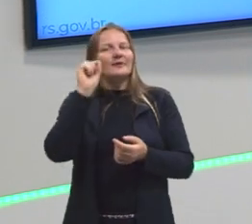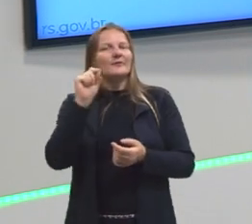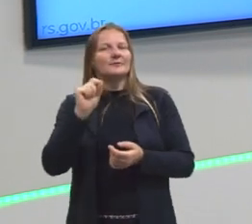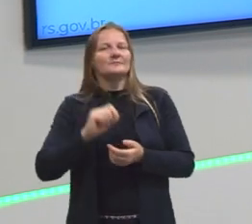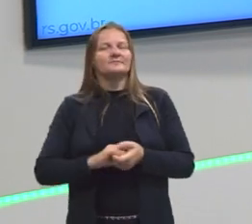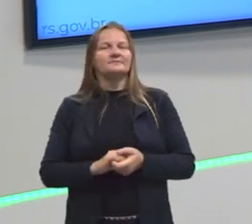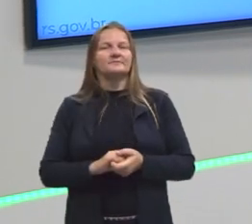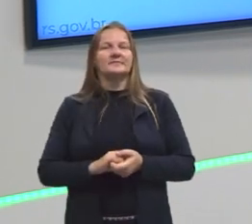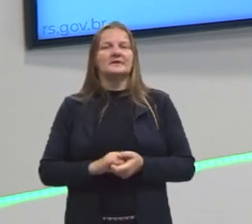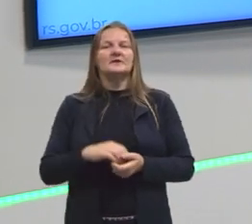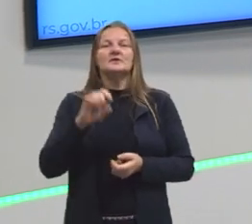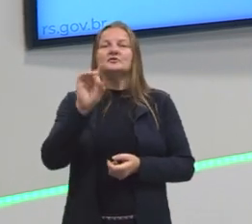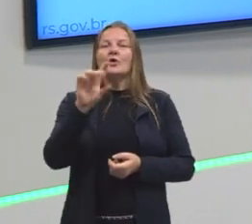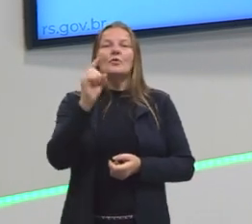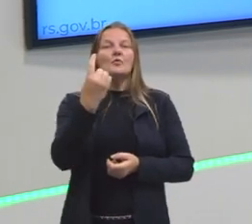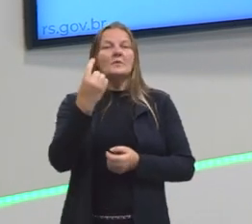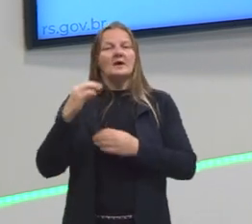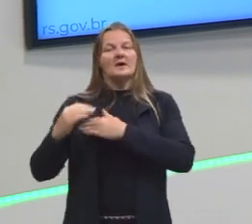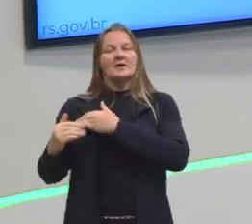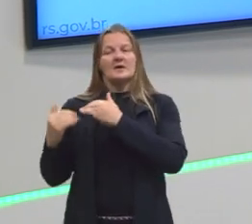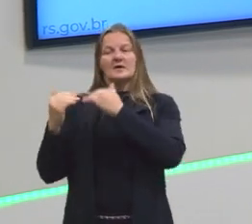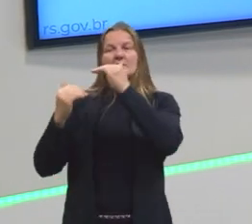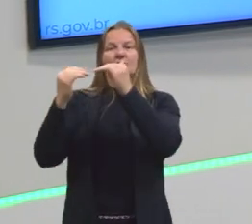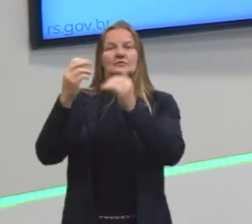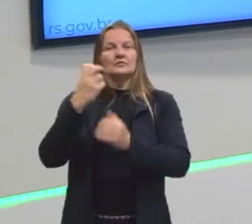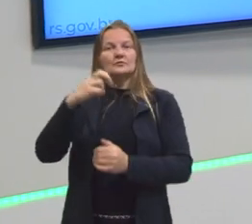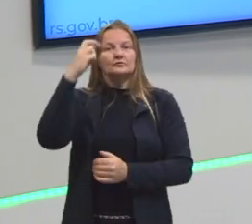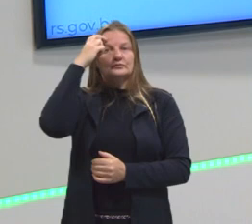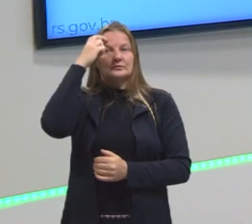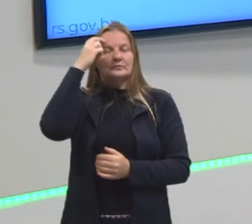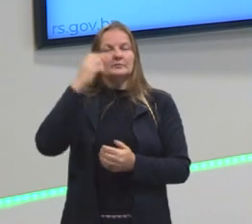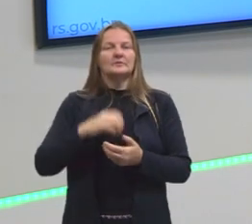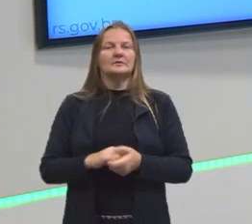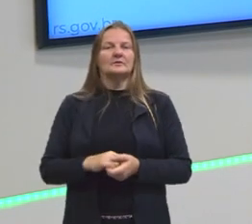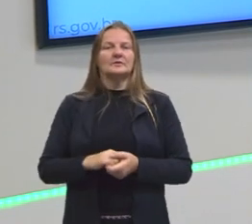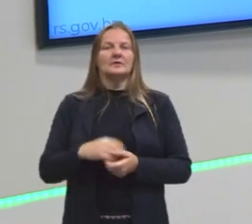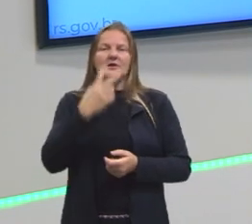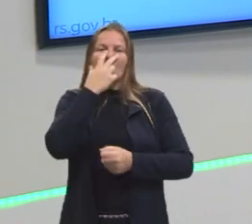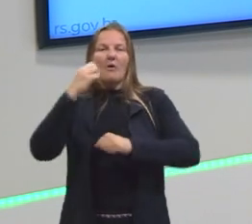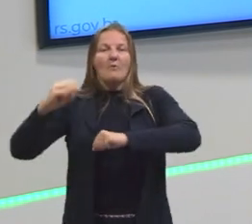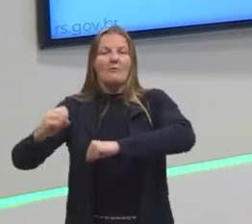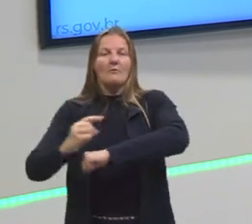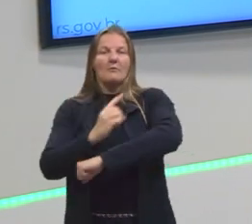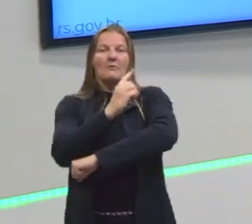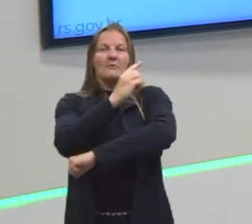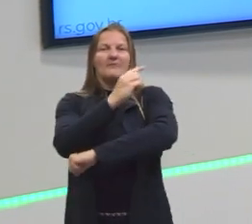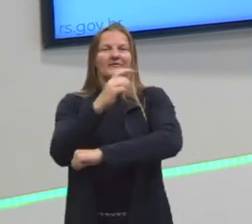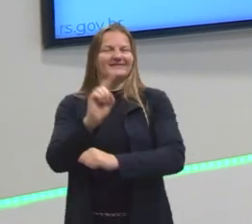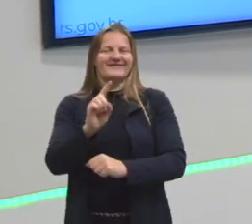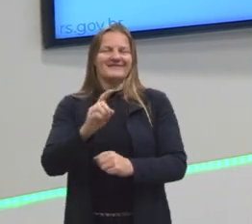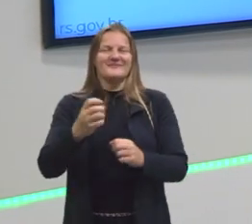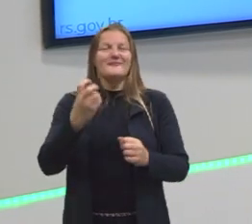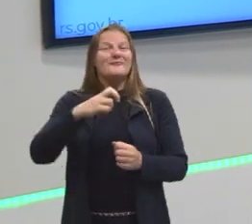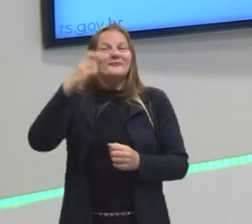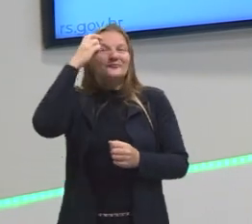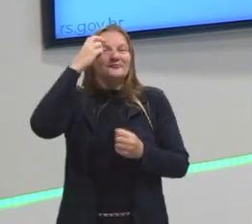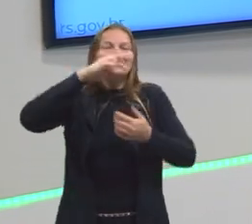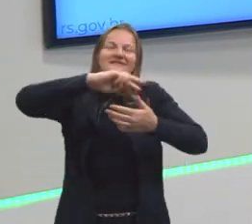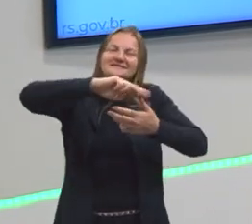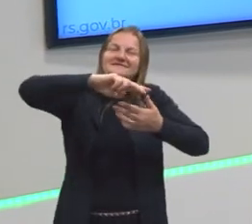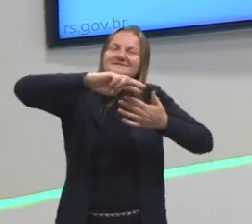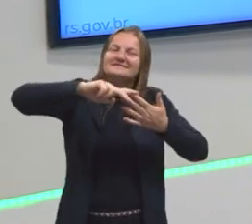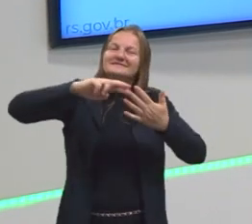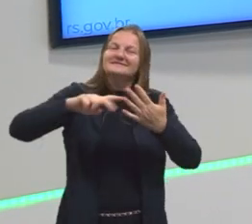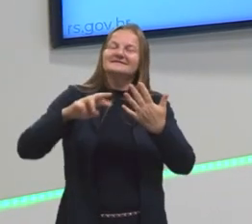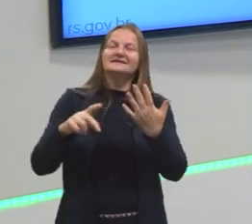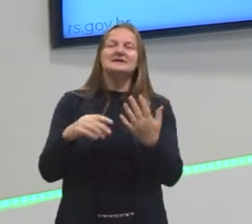não existe uma evolução cultural, tipo, chamamos darwinismo cultural. Não. São culturas diferentes e